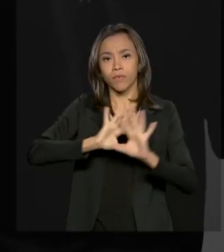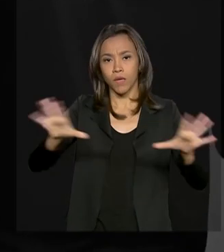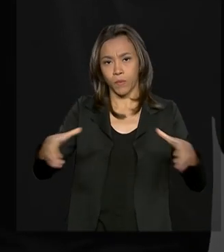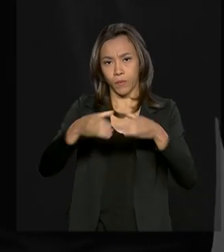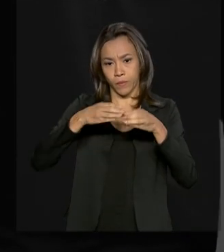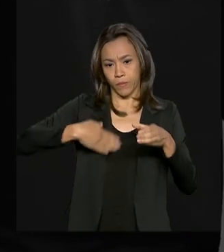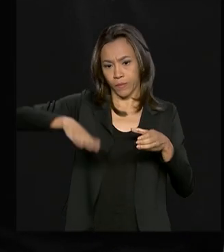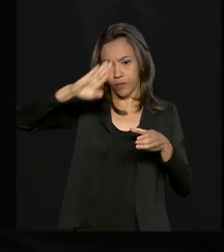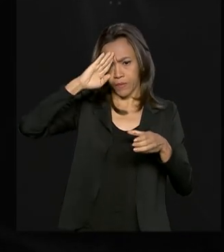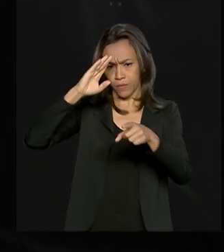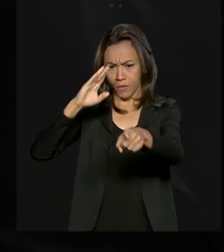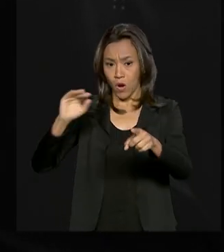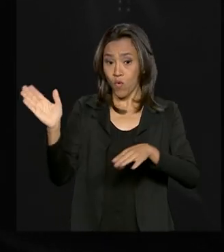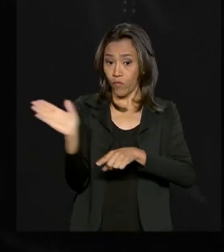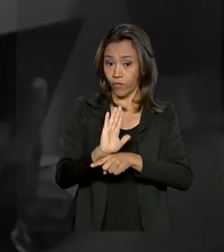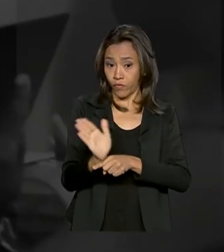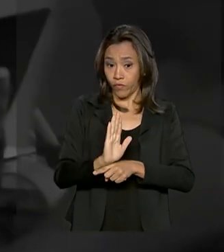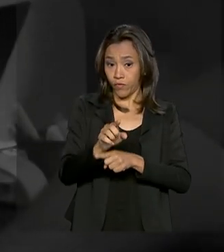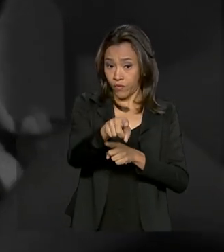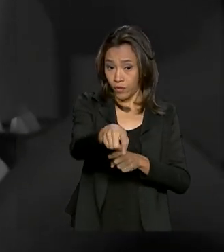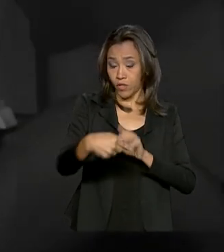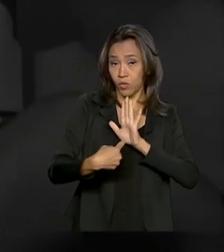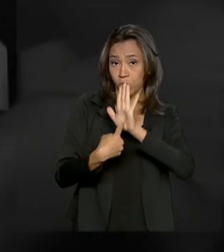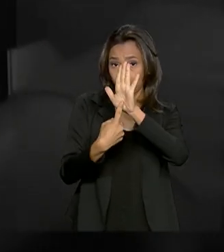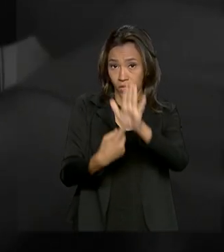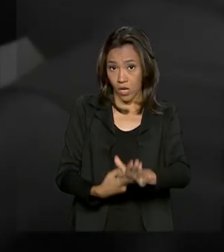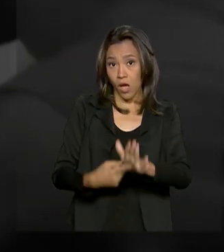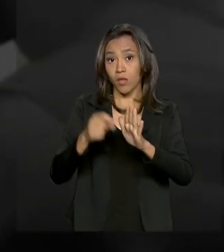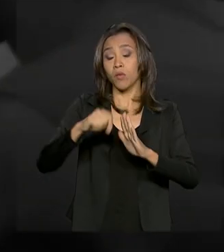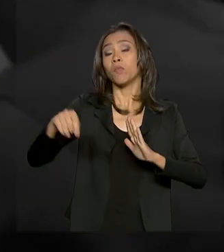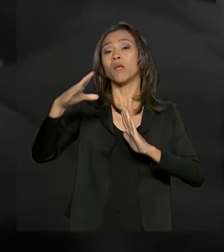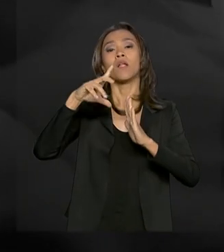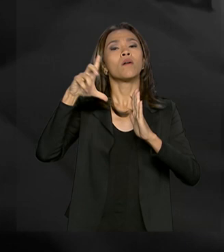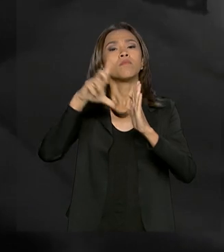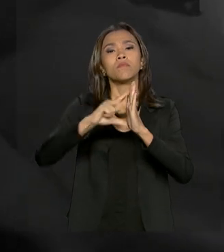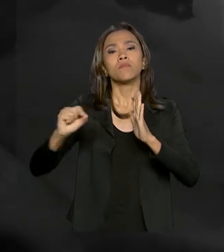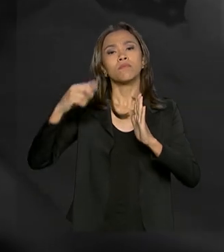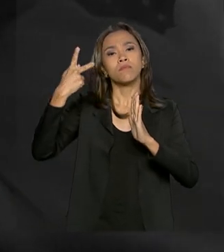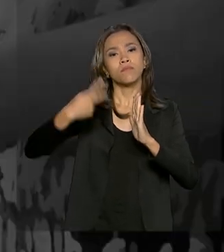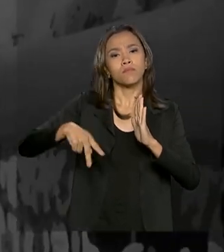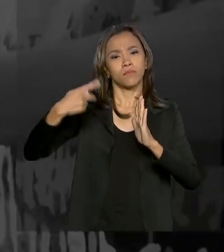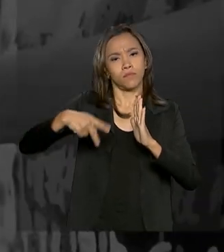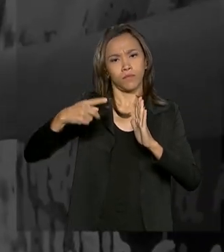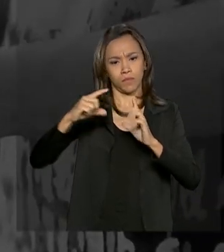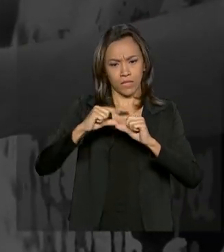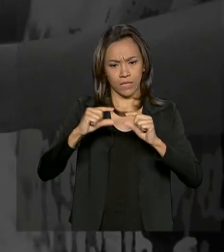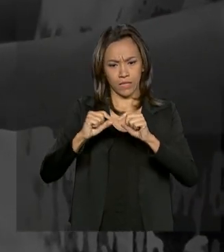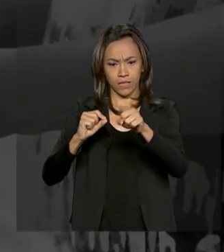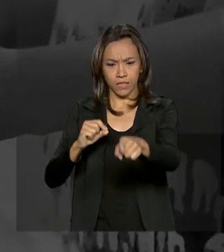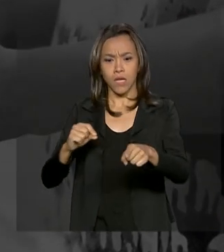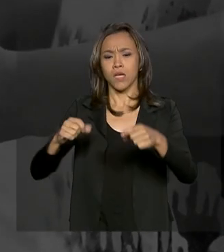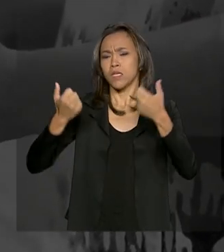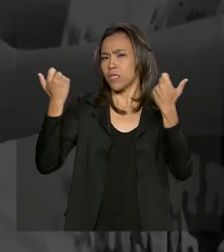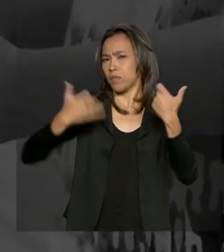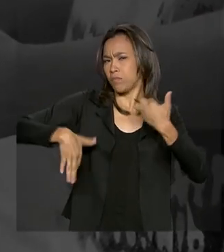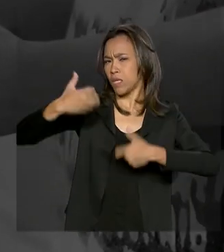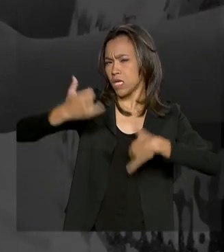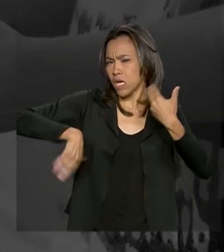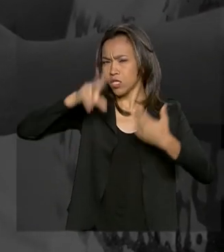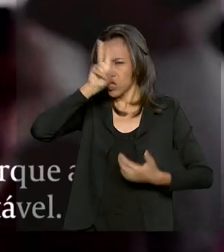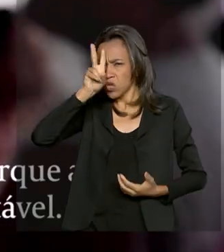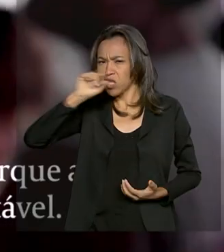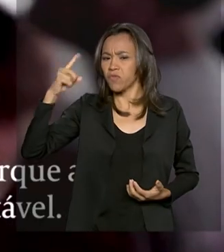Em um vídeo divulgado pela Casa Civil da Presidência da República, muitos venezuelanos contam histórias